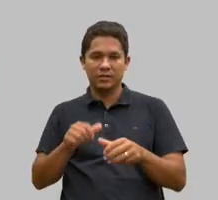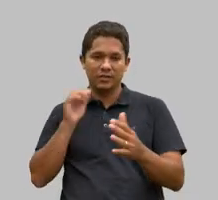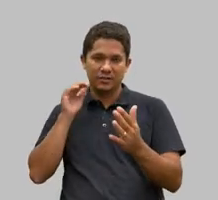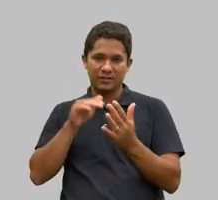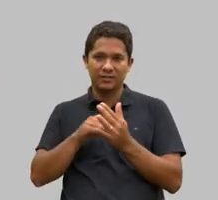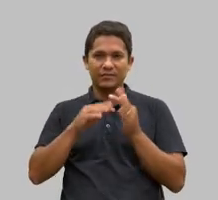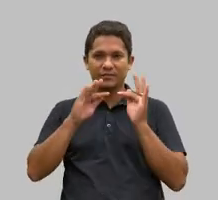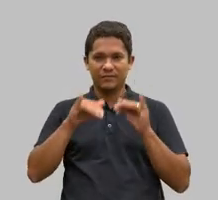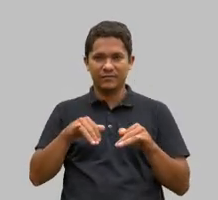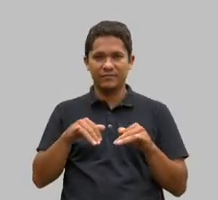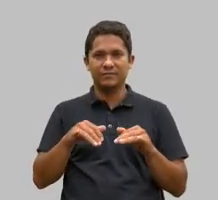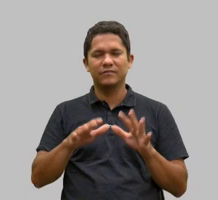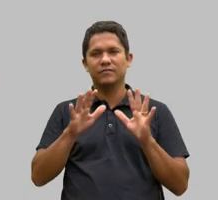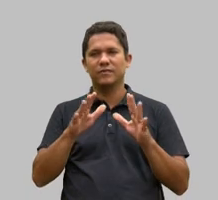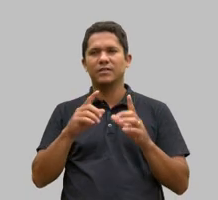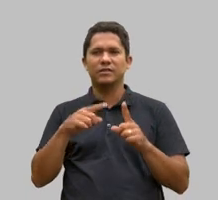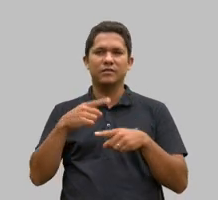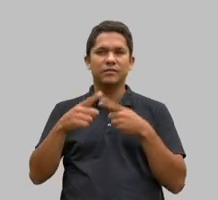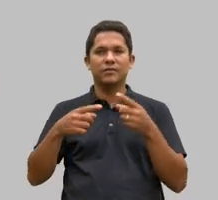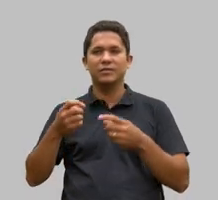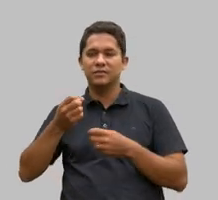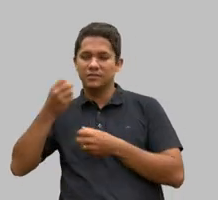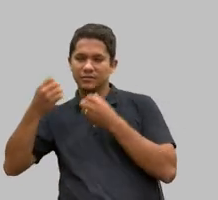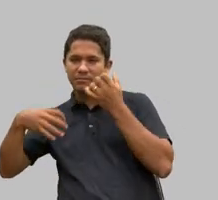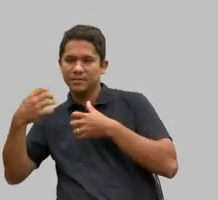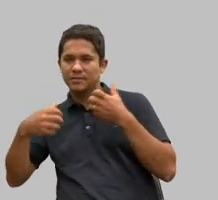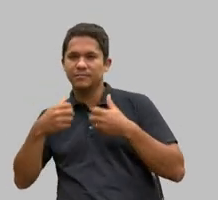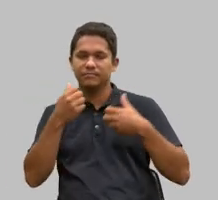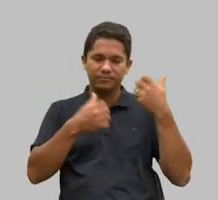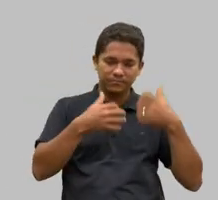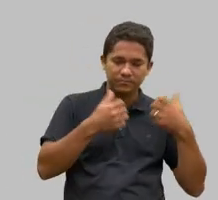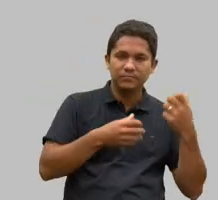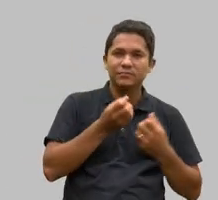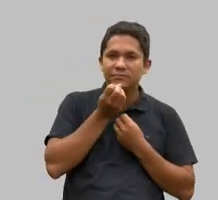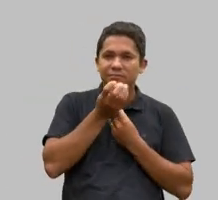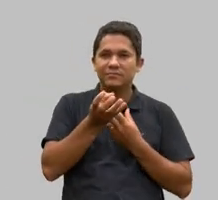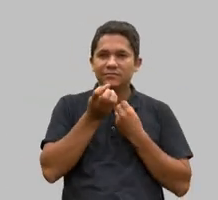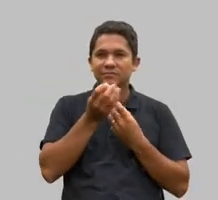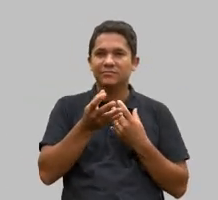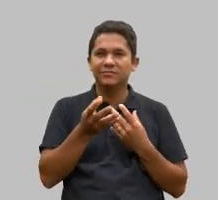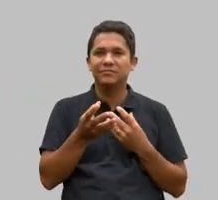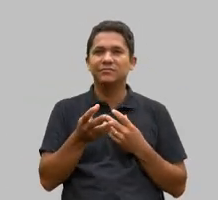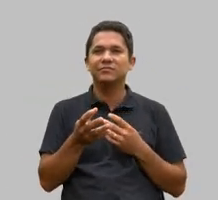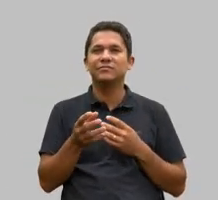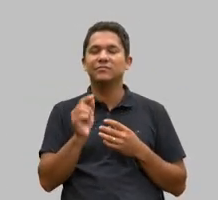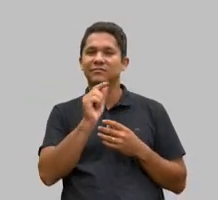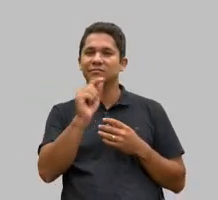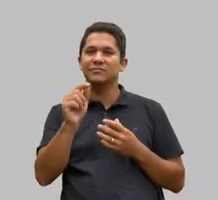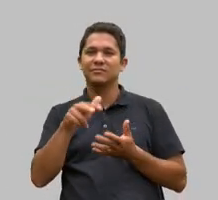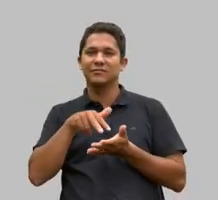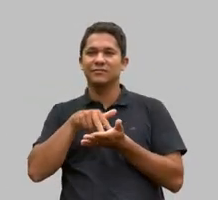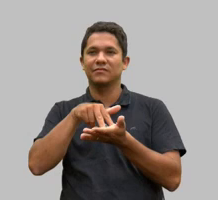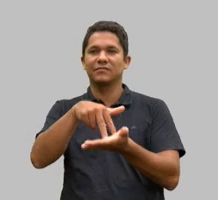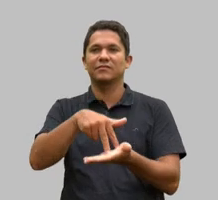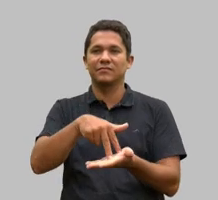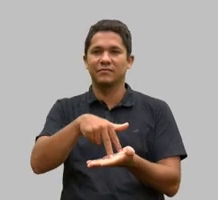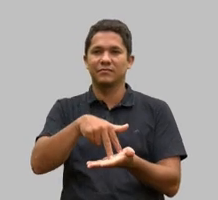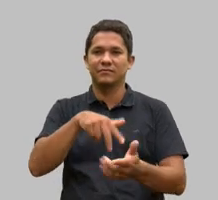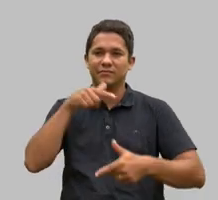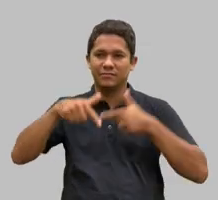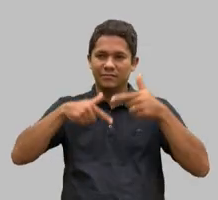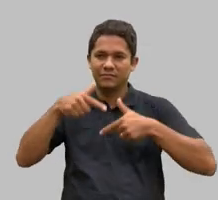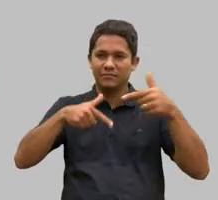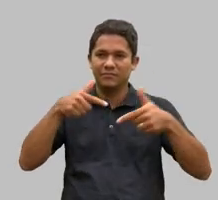questão de ouvir os depoimentos das pessoas realmente que estão na frente da APAI e que lidam diariamente com